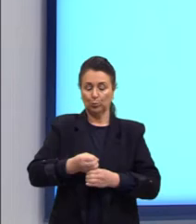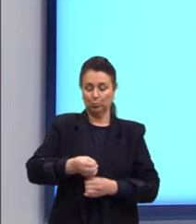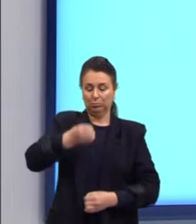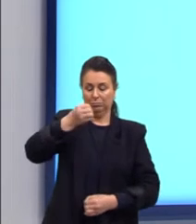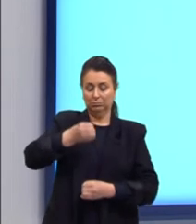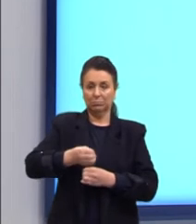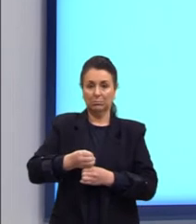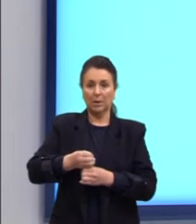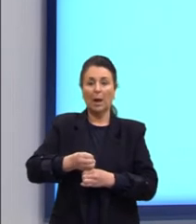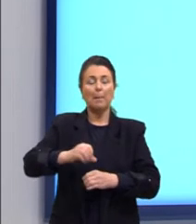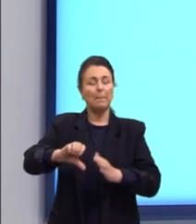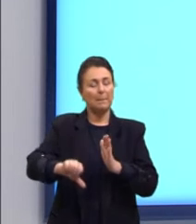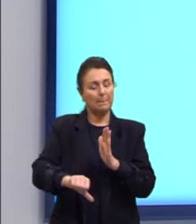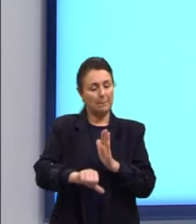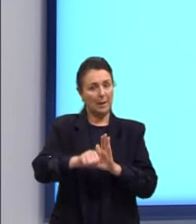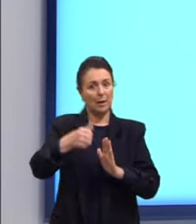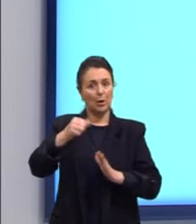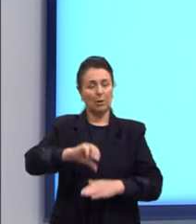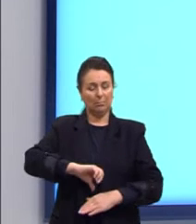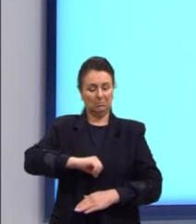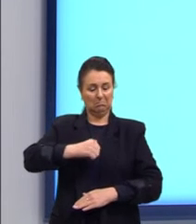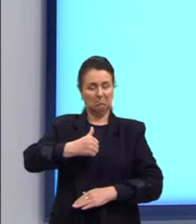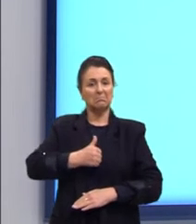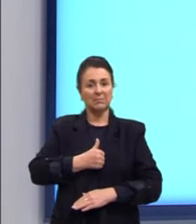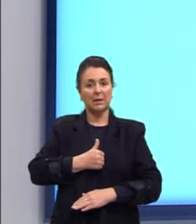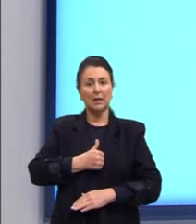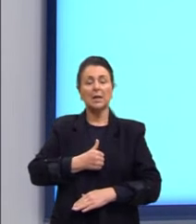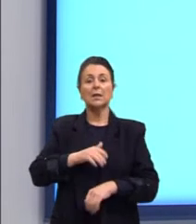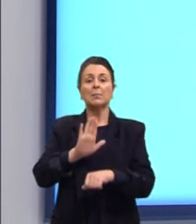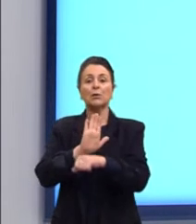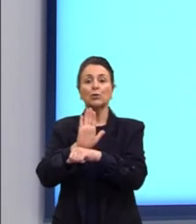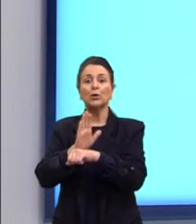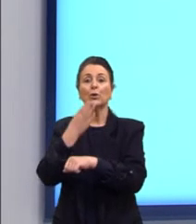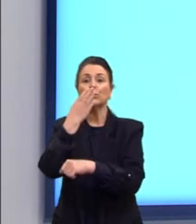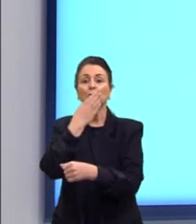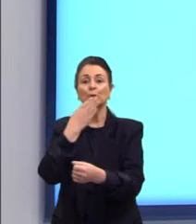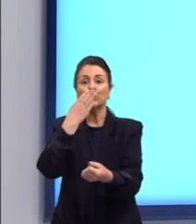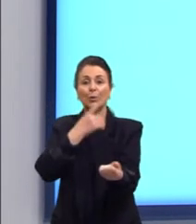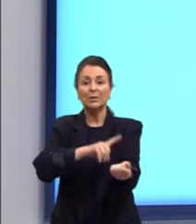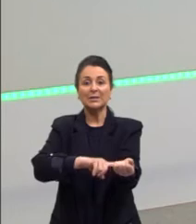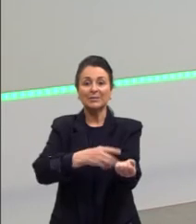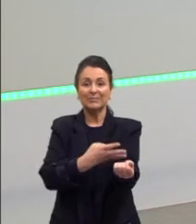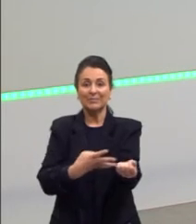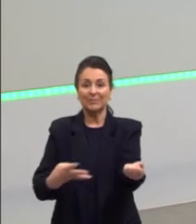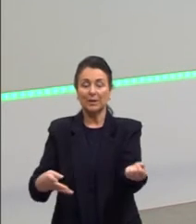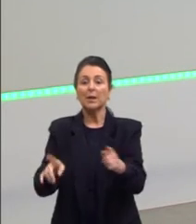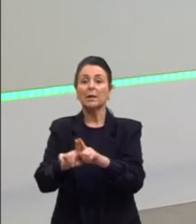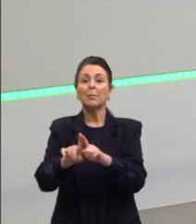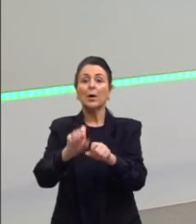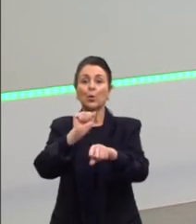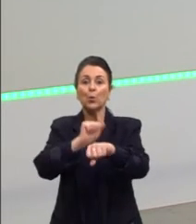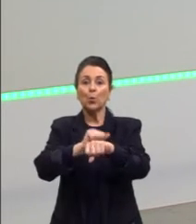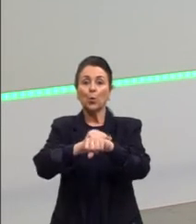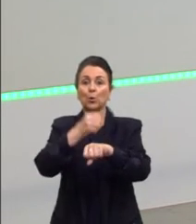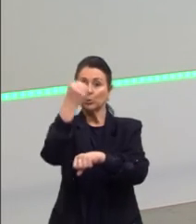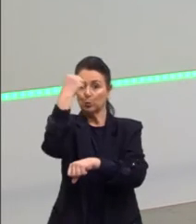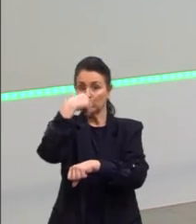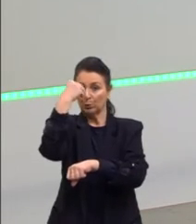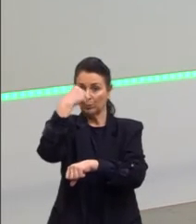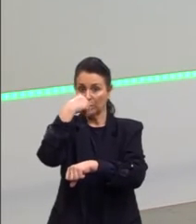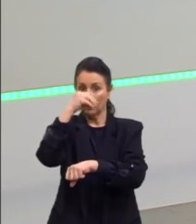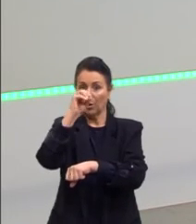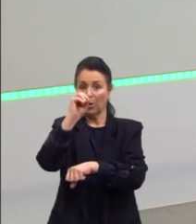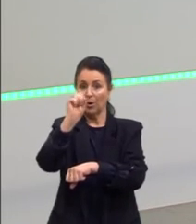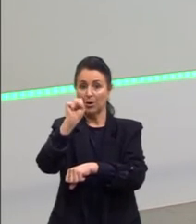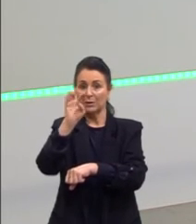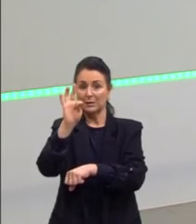na autoestima e ajuda ainda contra diabetes e osteoporose. Entre outras coisas, né? Não vou colocar, senão vou ficar aqui umas três